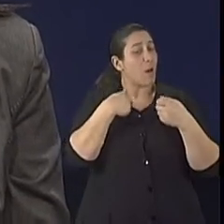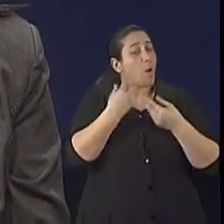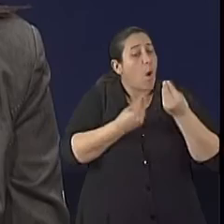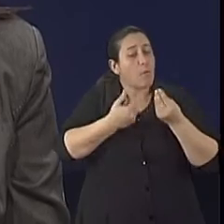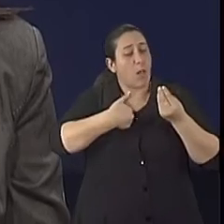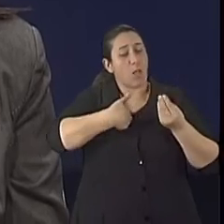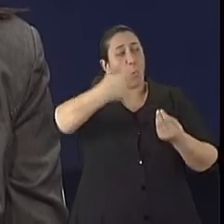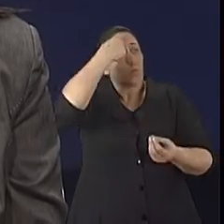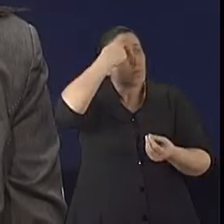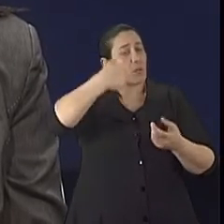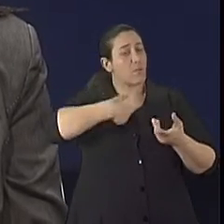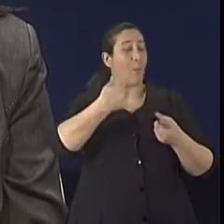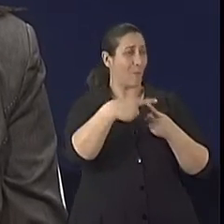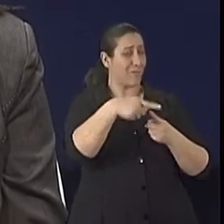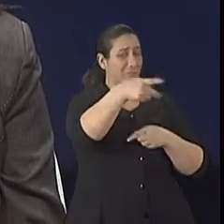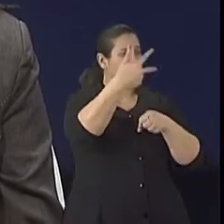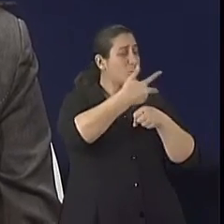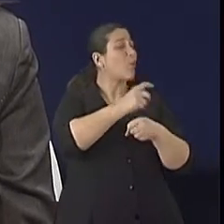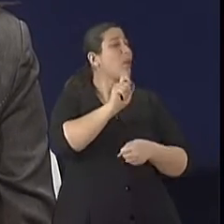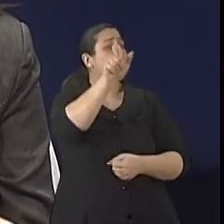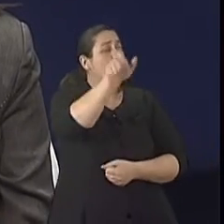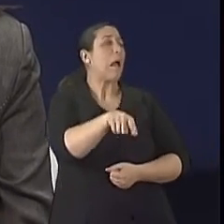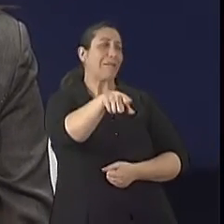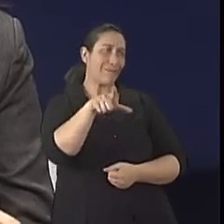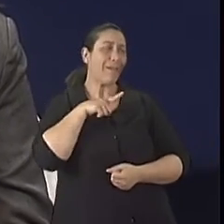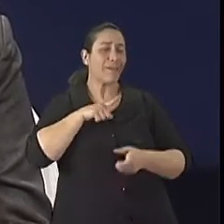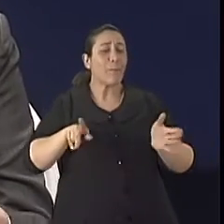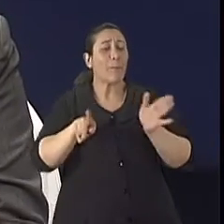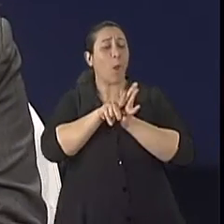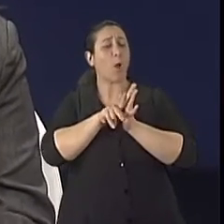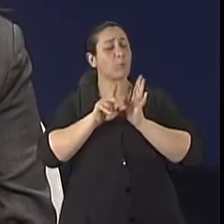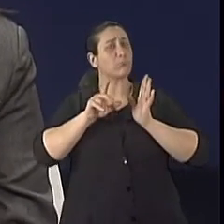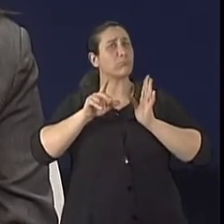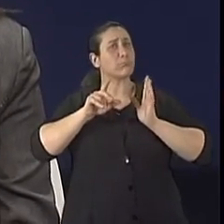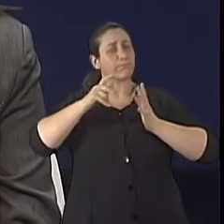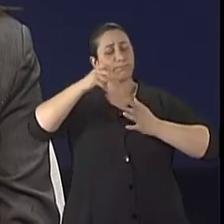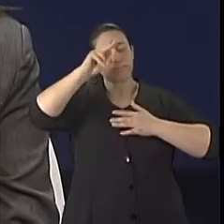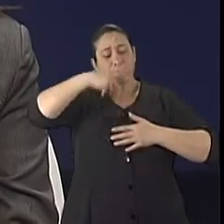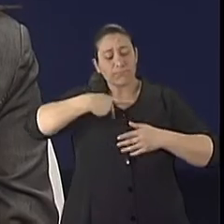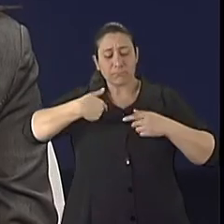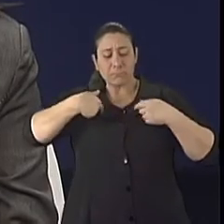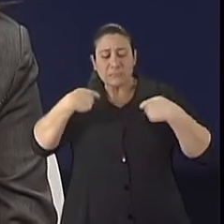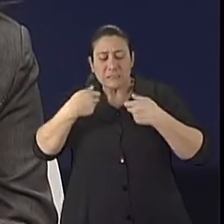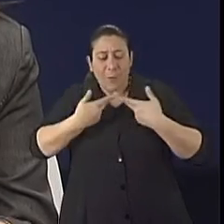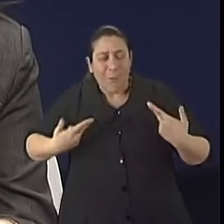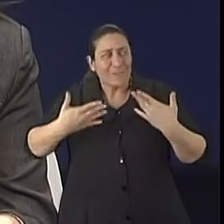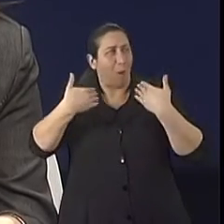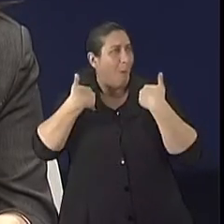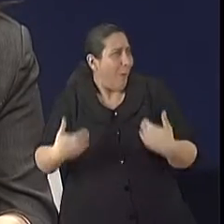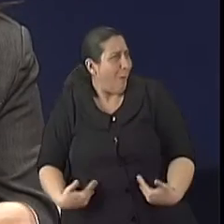Porque o paciente idoso, ele é um paciente que tem, apresenta peculiaridades em relação ao uso de medicamentos. Então, não é aquele,